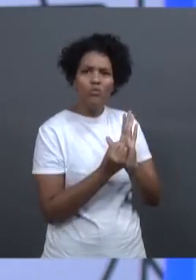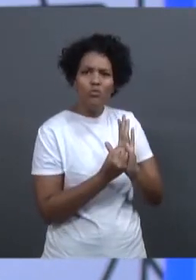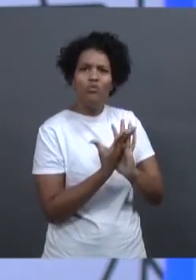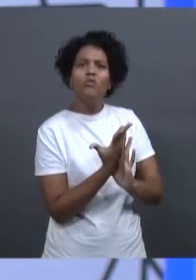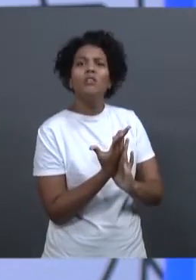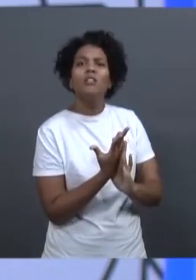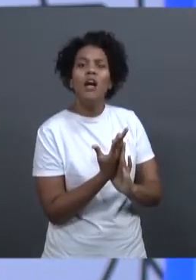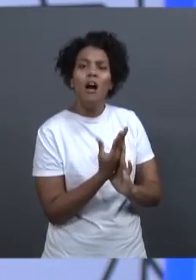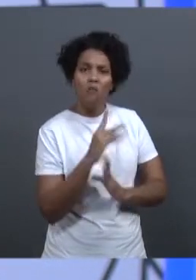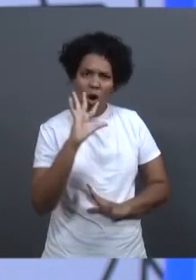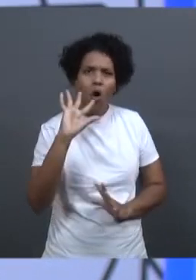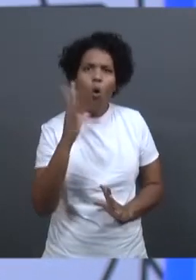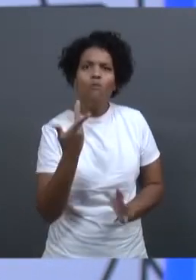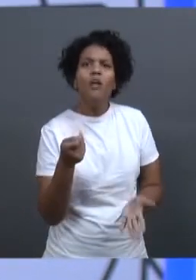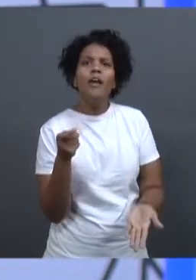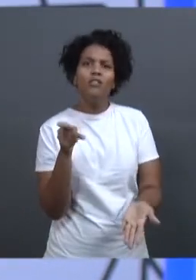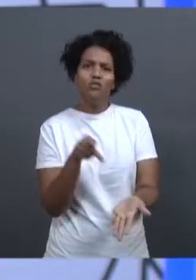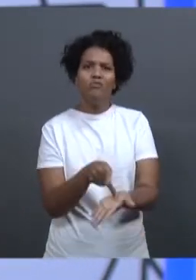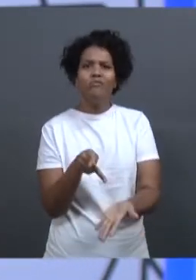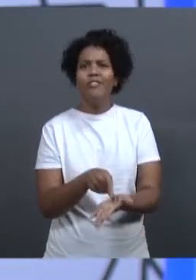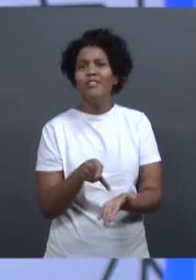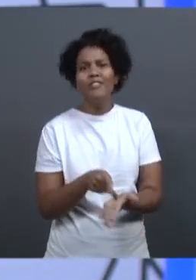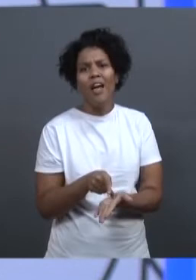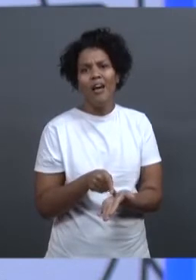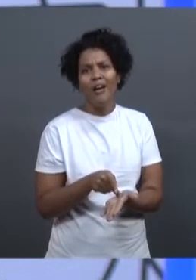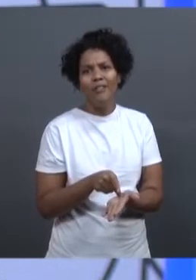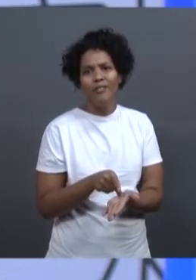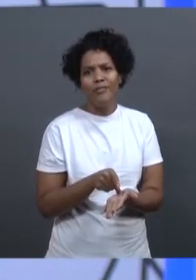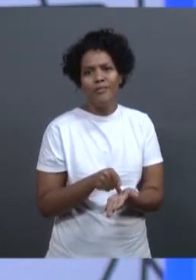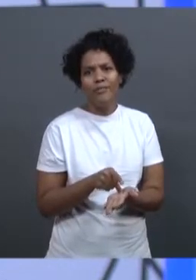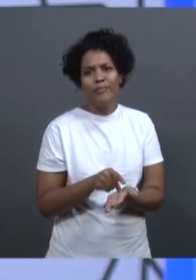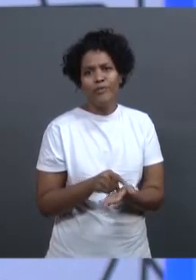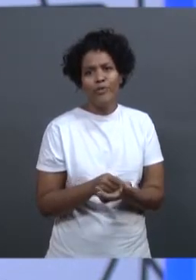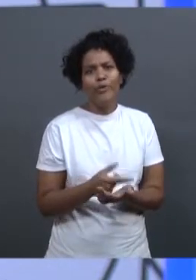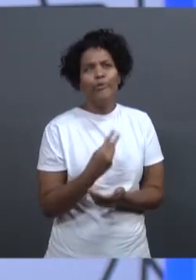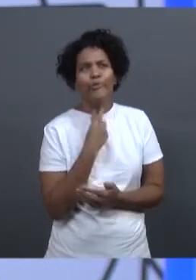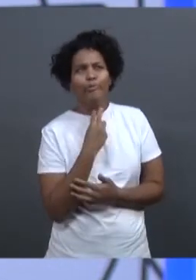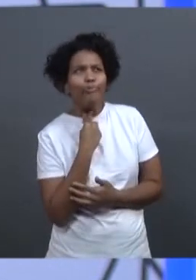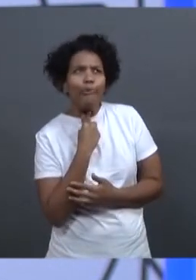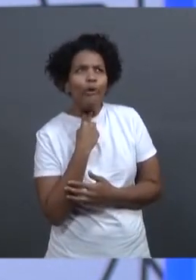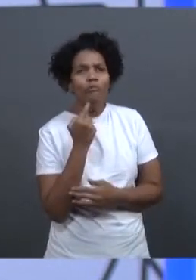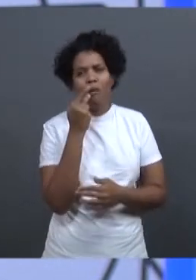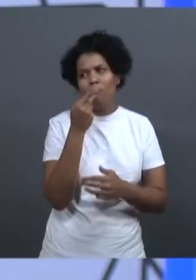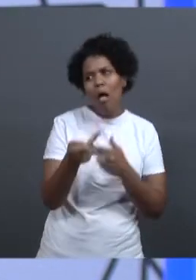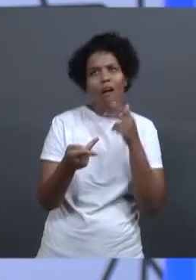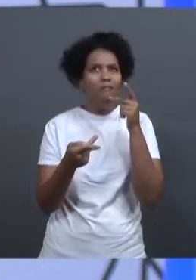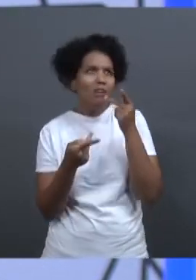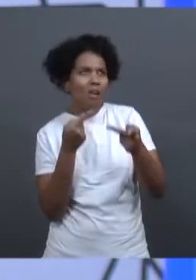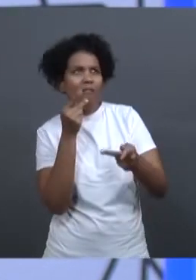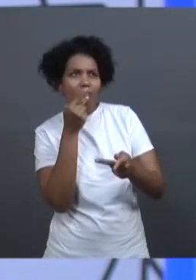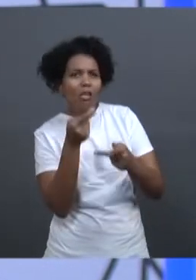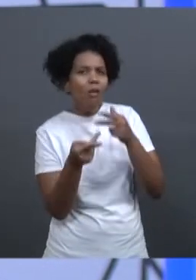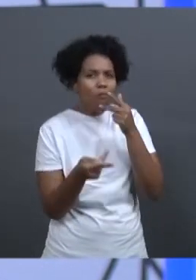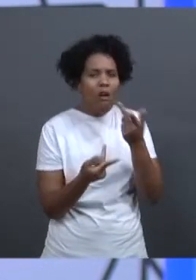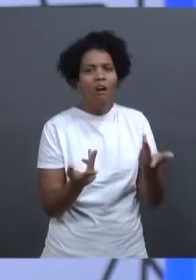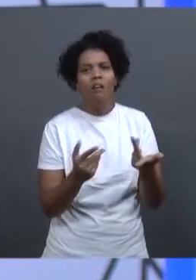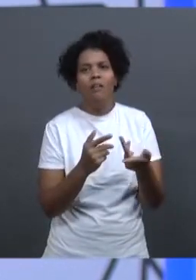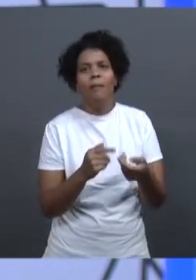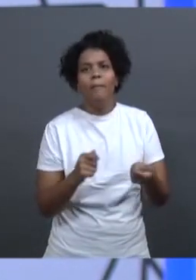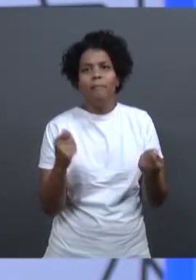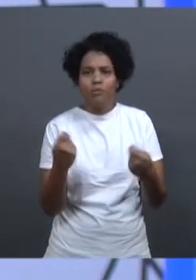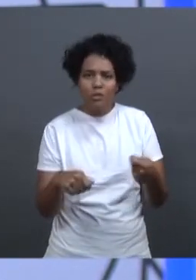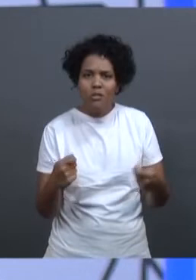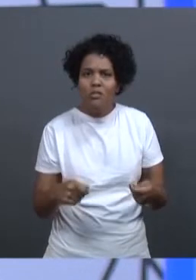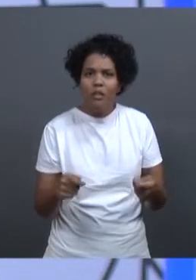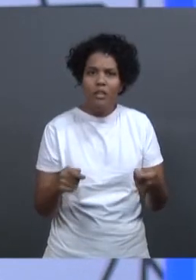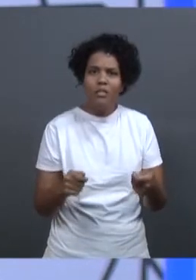seja efetivo e não só na fala, é que se tenha o social, o ambiental, o econômico, que se